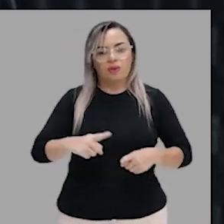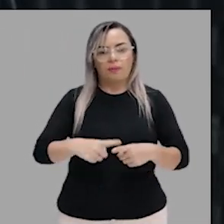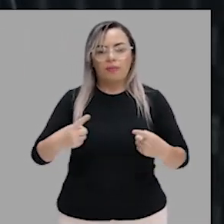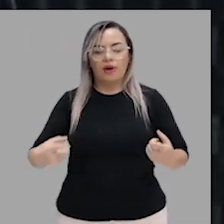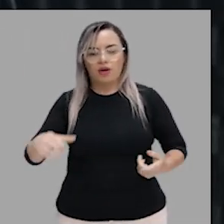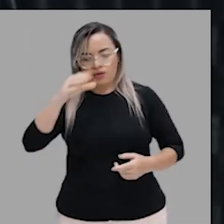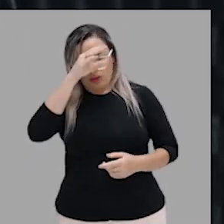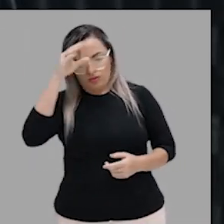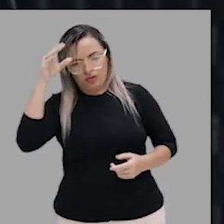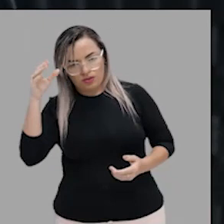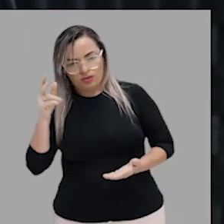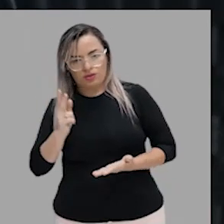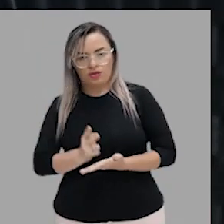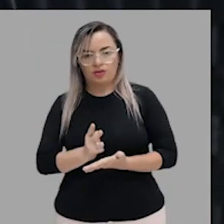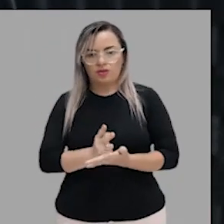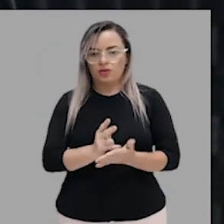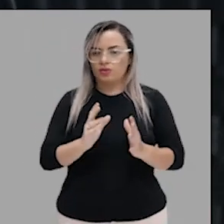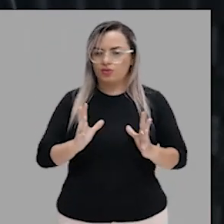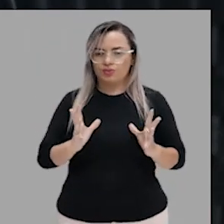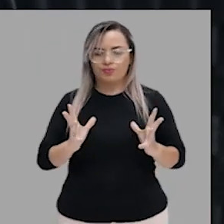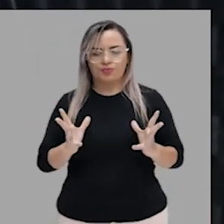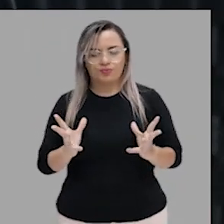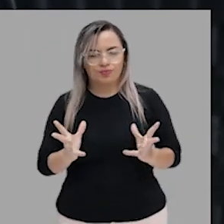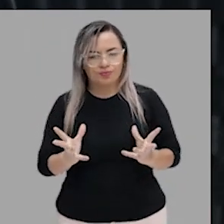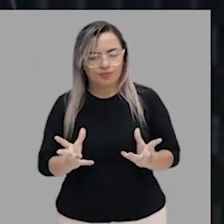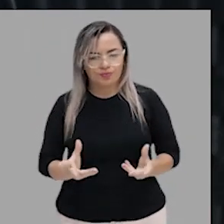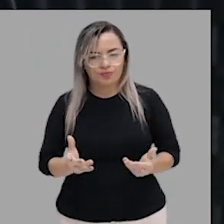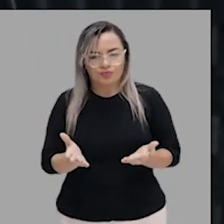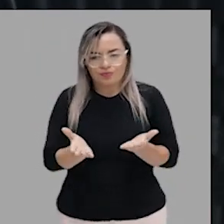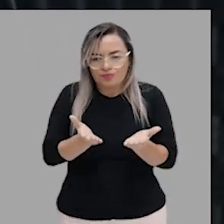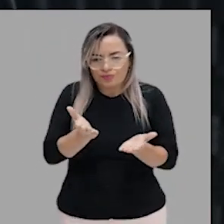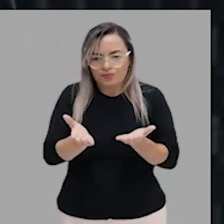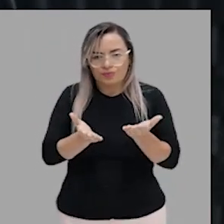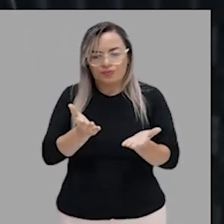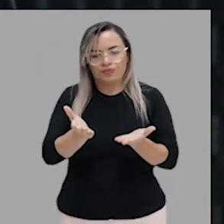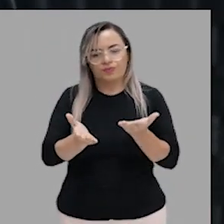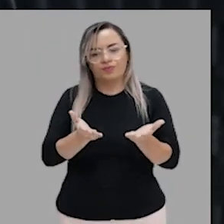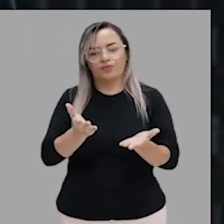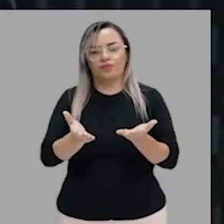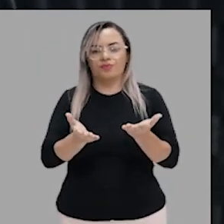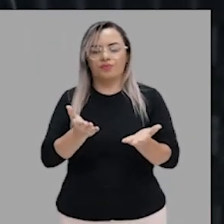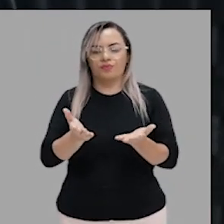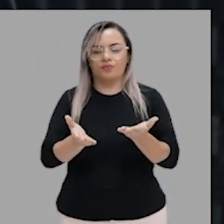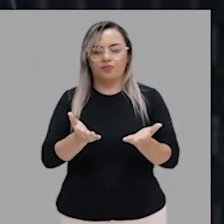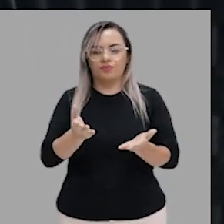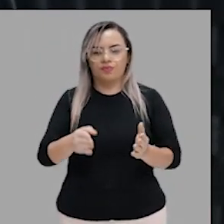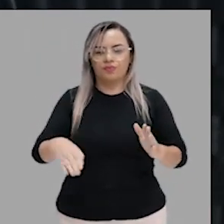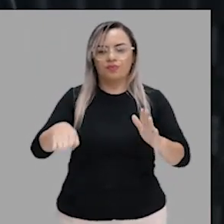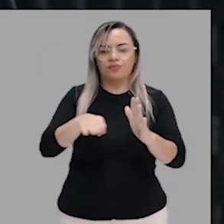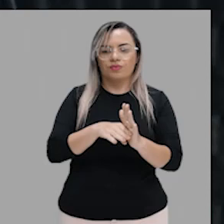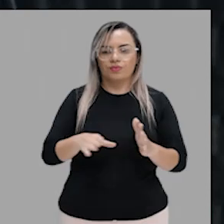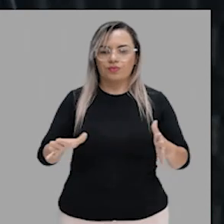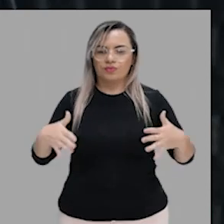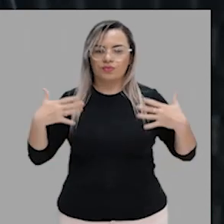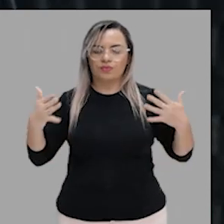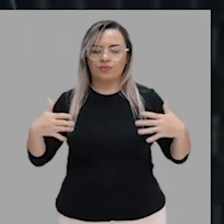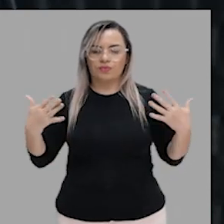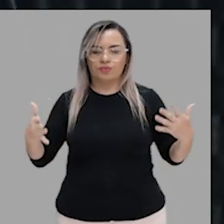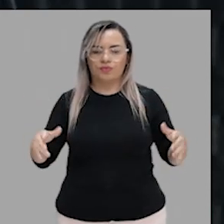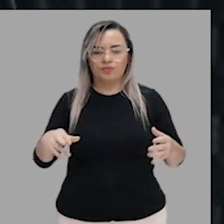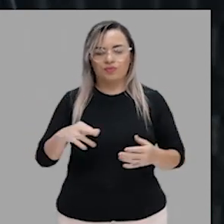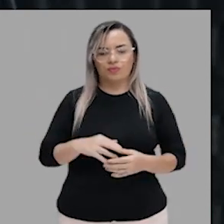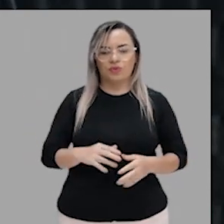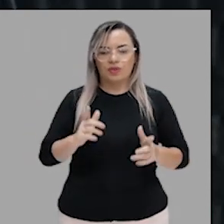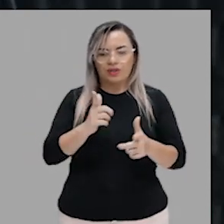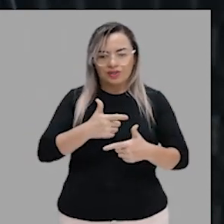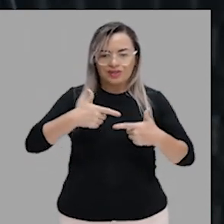tios sempre faziam tudo para lhe agradar. Foi recebido com alegria, ao que respondeu a todos com um belo sorriso. Então,